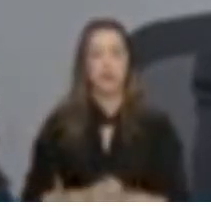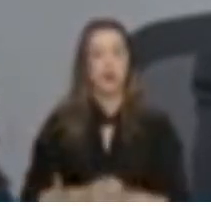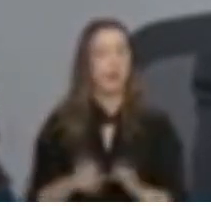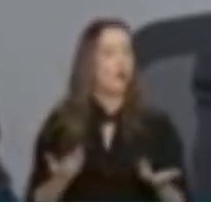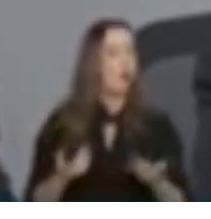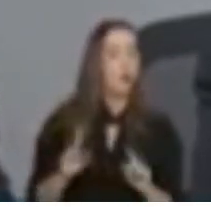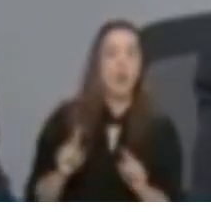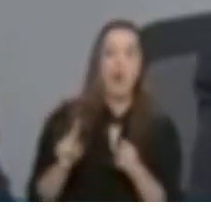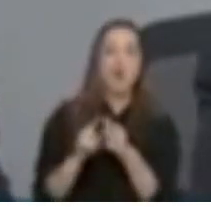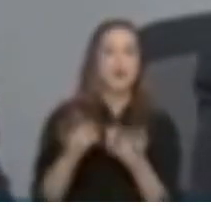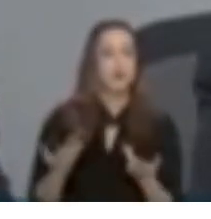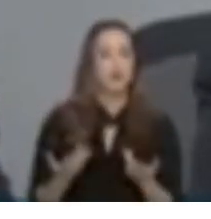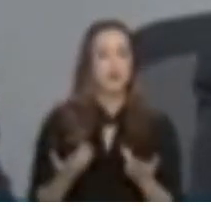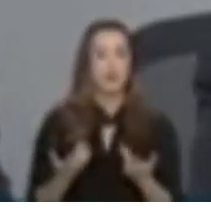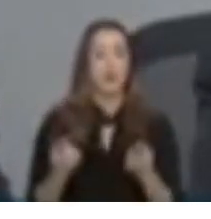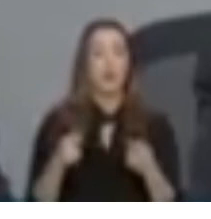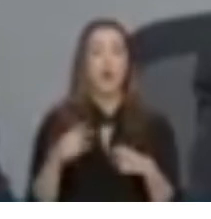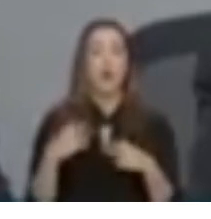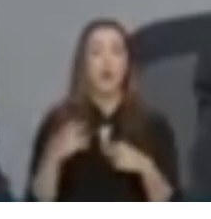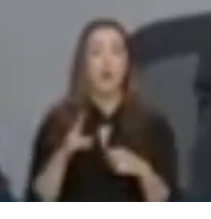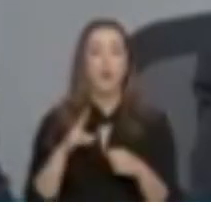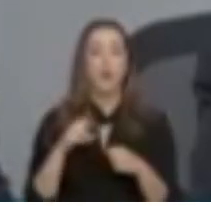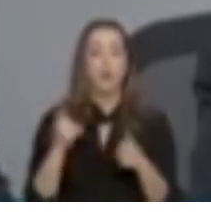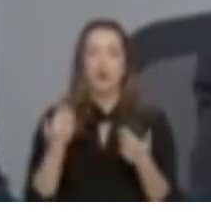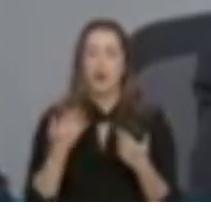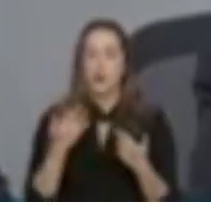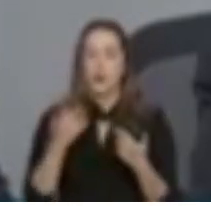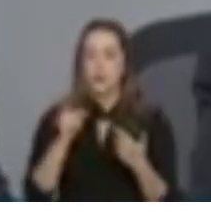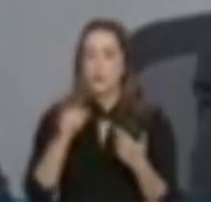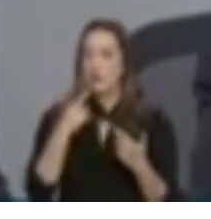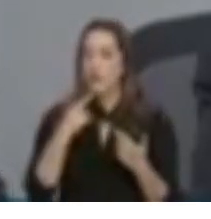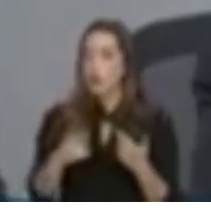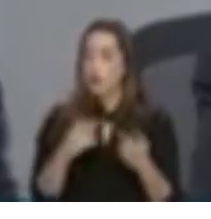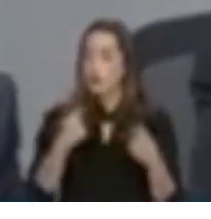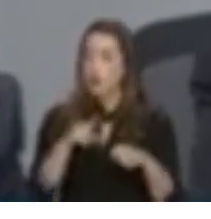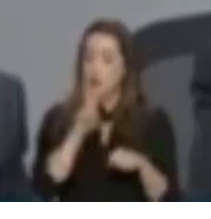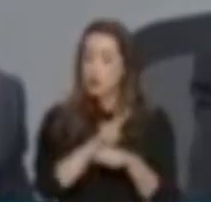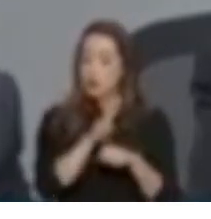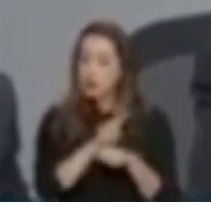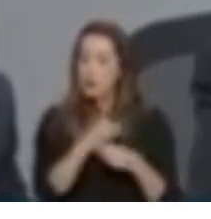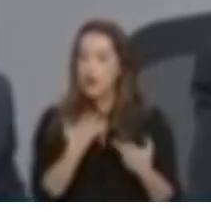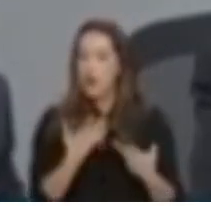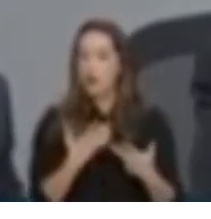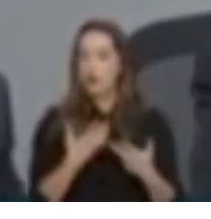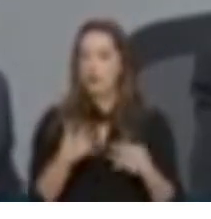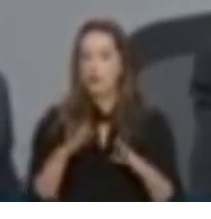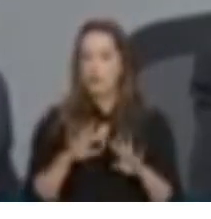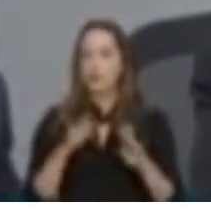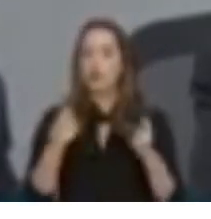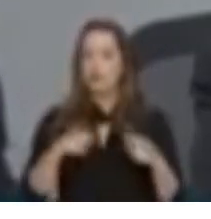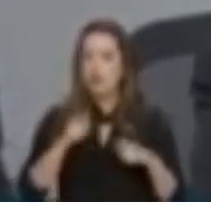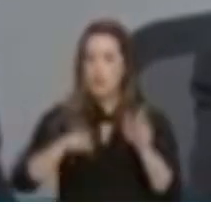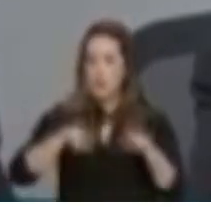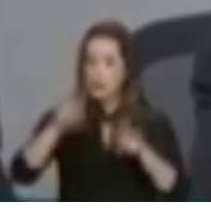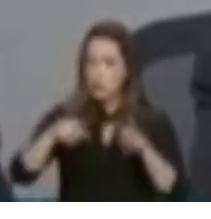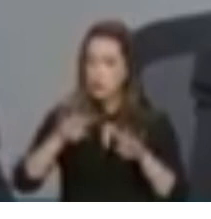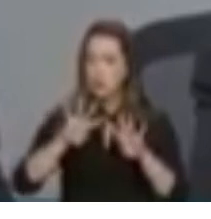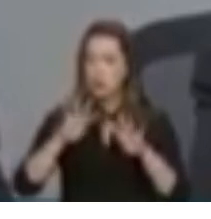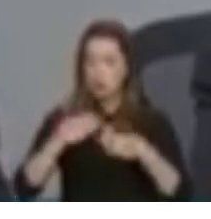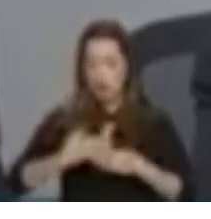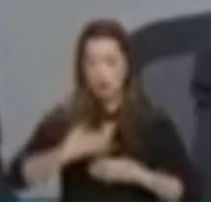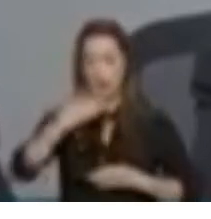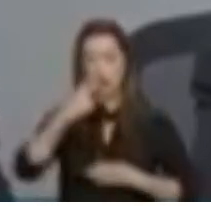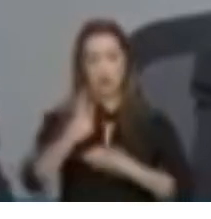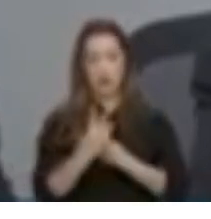virose? Eu tenho que ter imunidade. As pessoas tendo imunidade, eu construo o efeito coletivo de